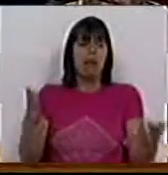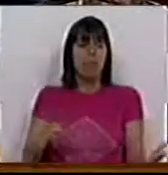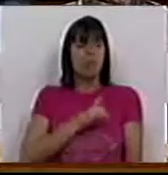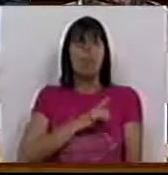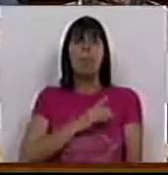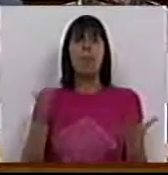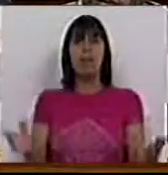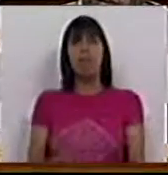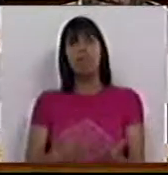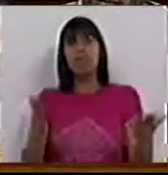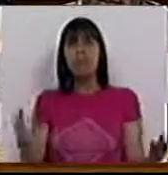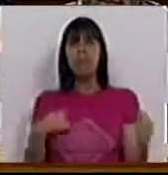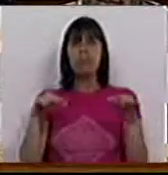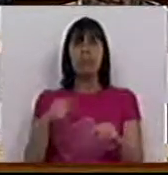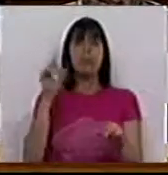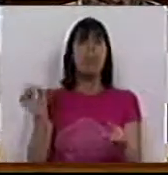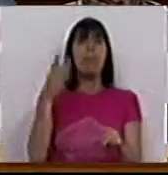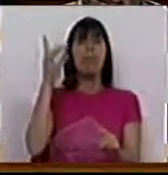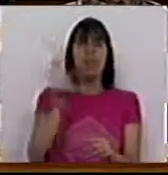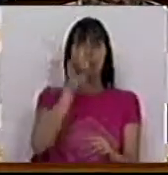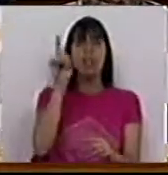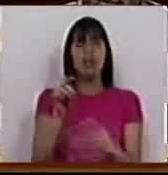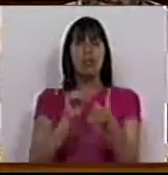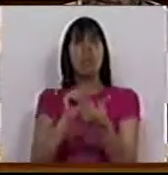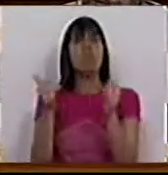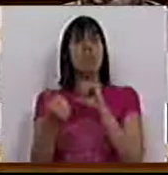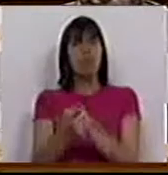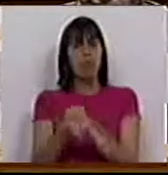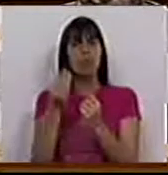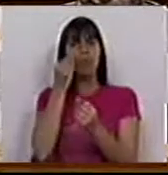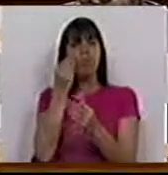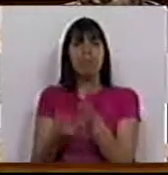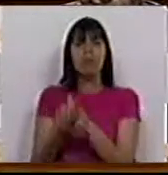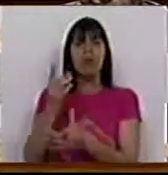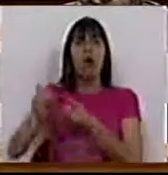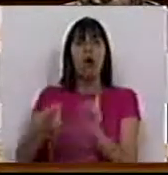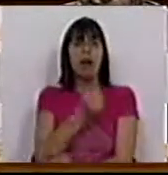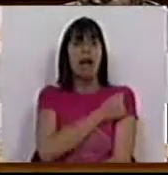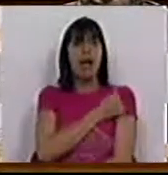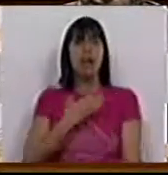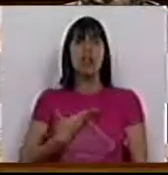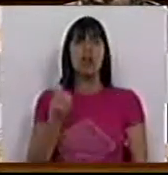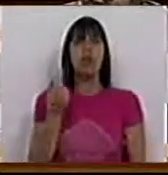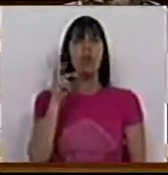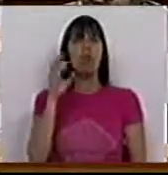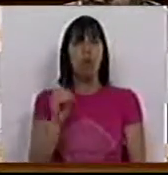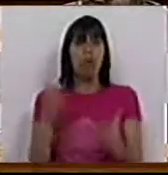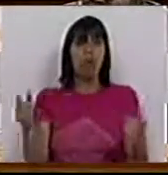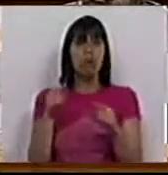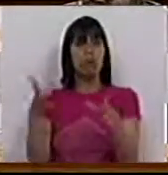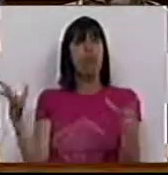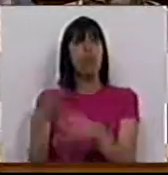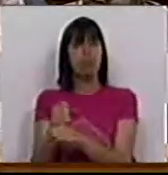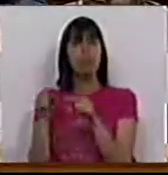privada. E, portanto, temos aqui uma primeira questão, que é a mudança da natureza da Casa do Douro. E, portanto, esta